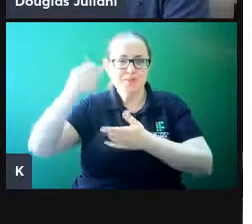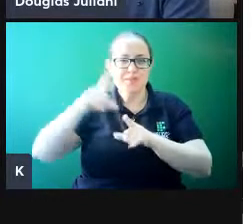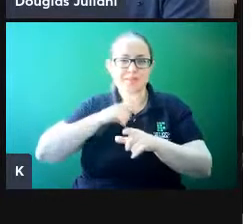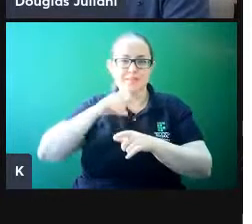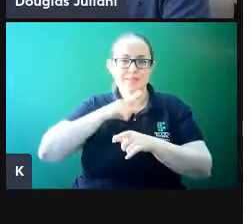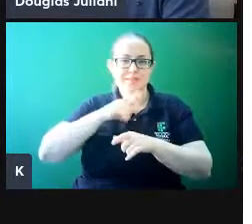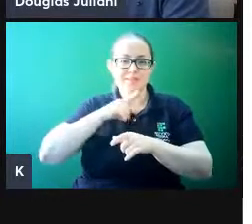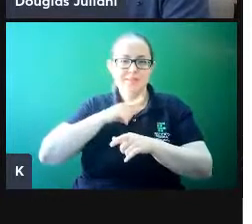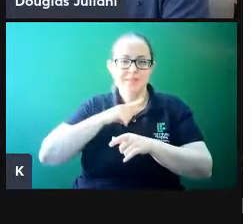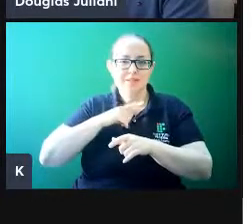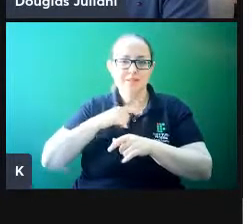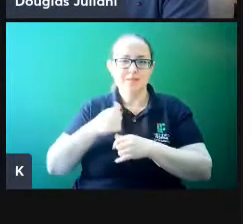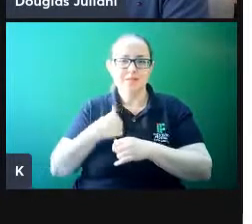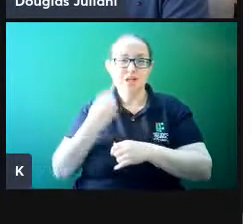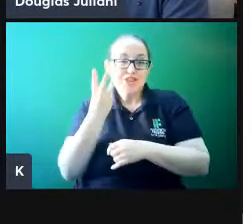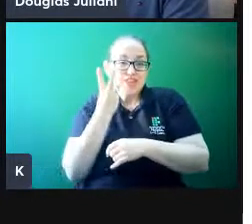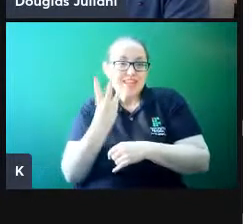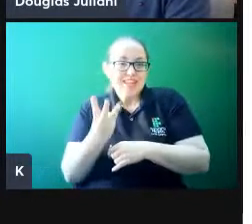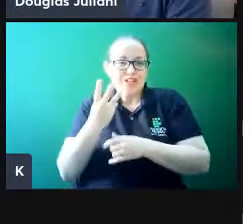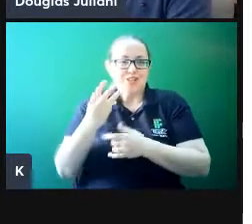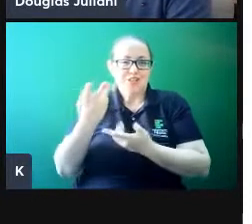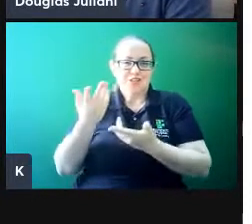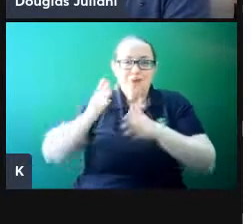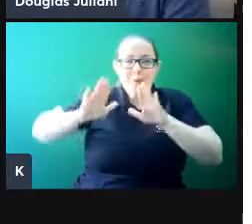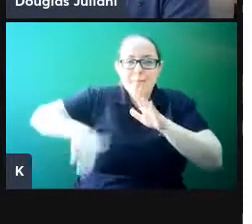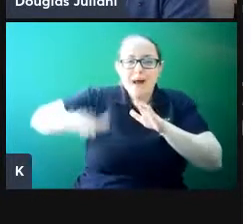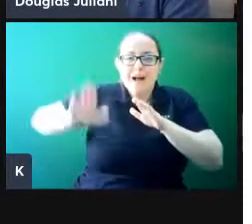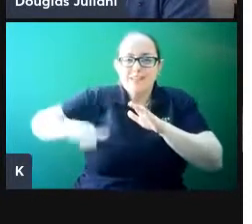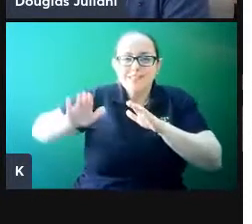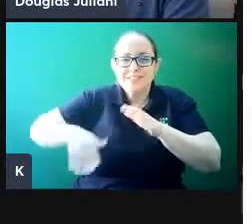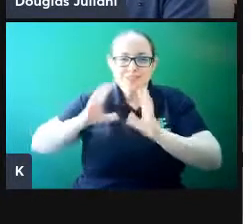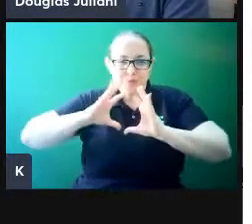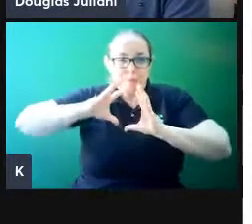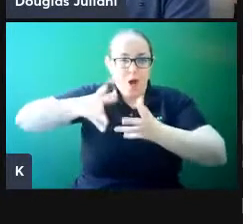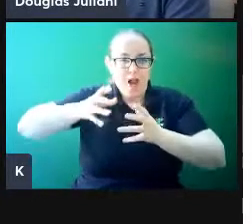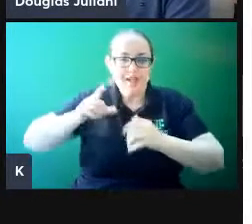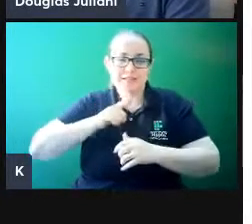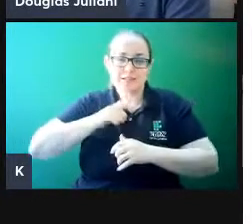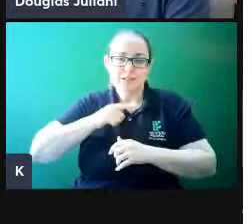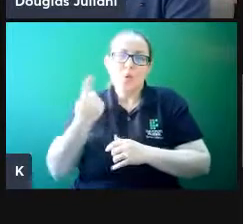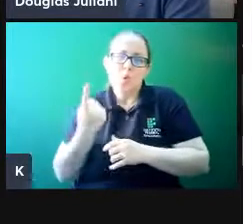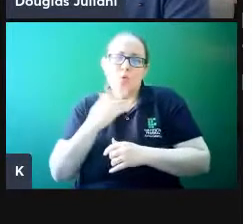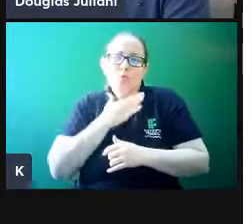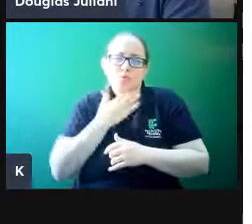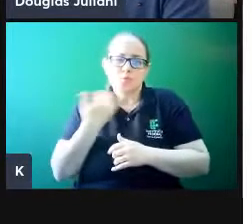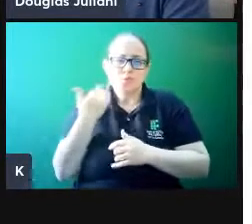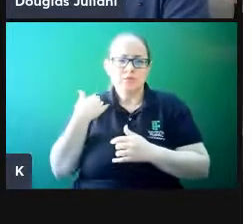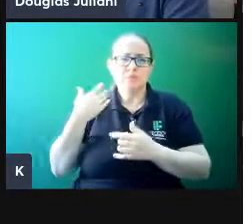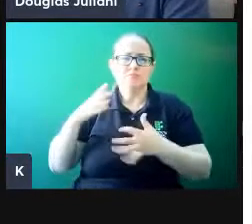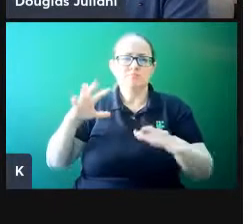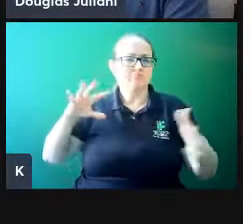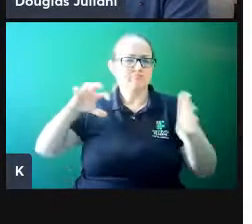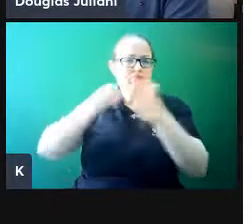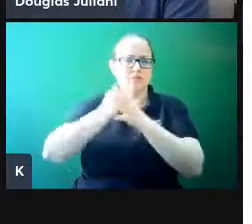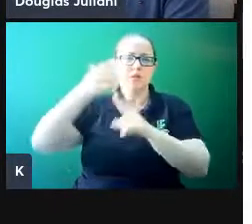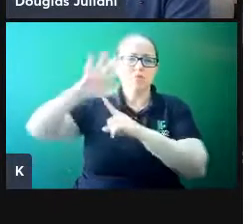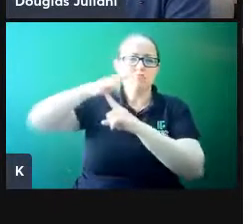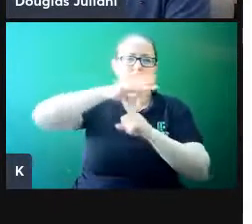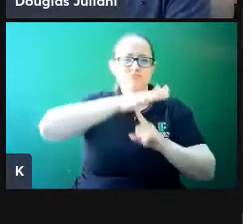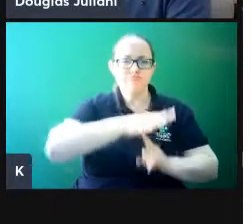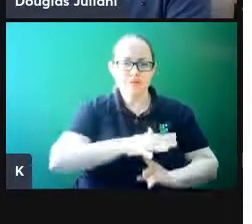e o Lebron James abaixo, o Kobe Bryant já falecido, agora no acidente de helicóptero há pouco tempo.